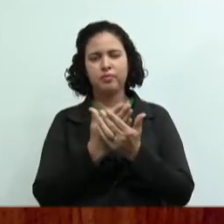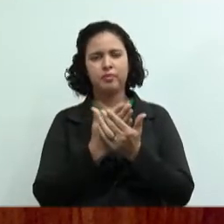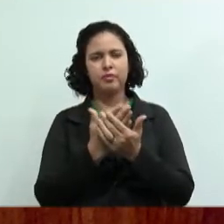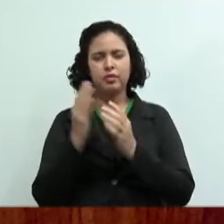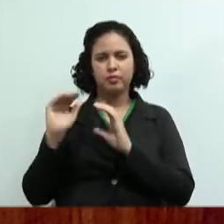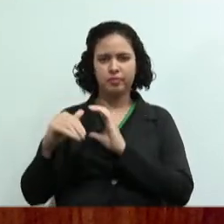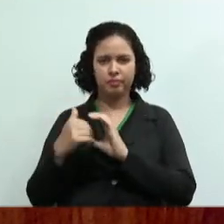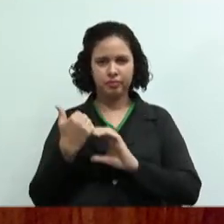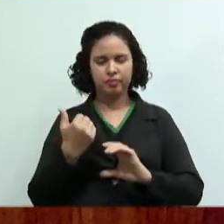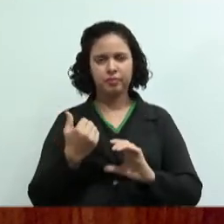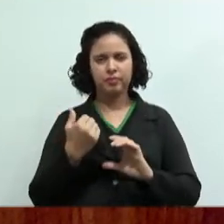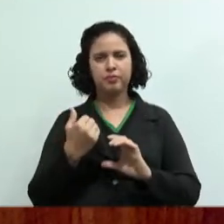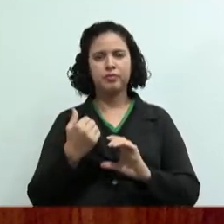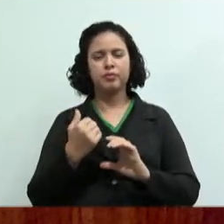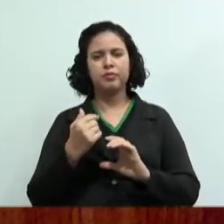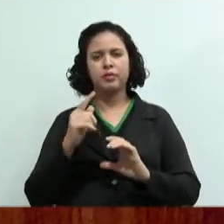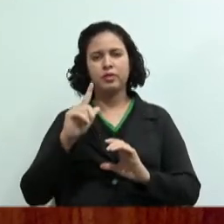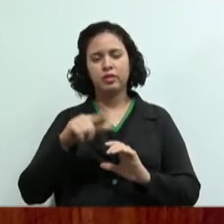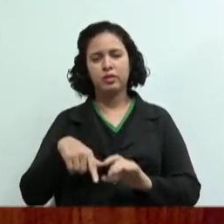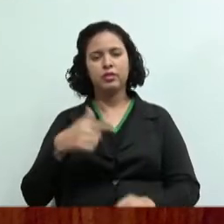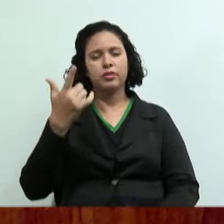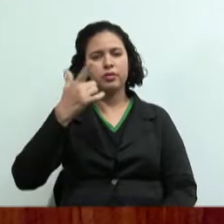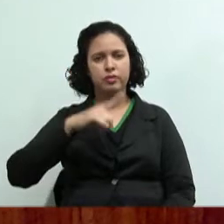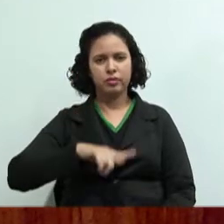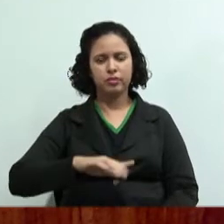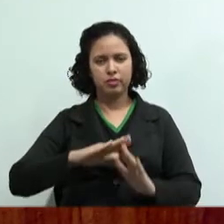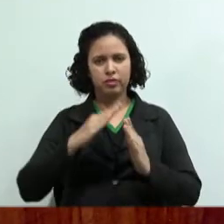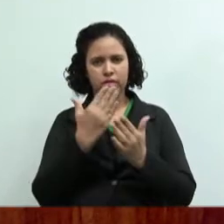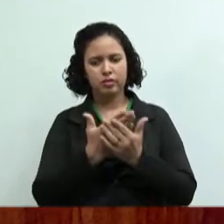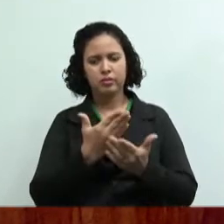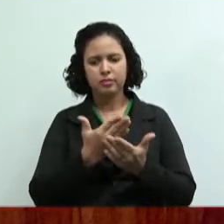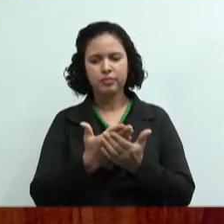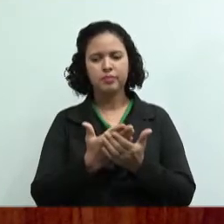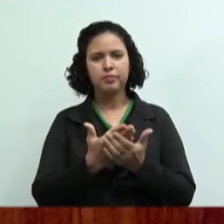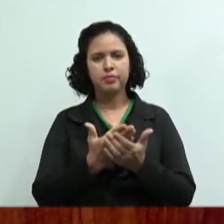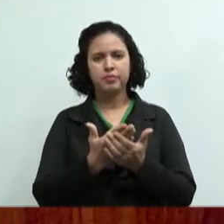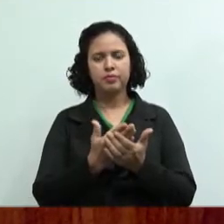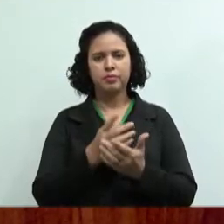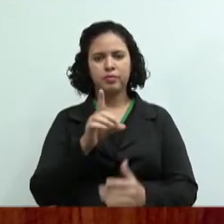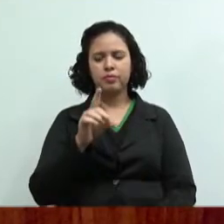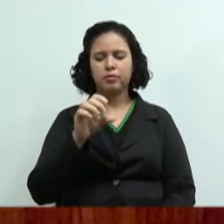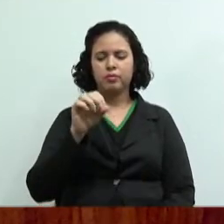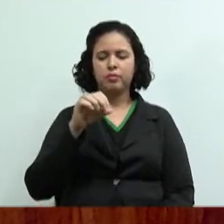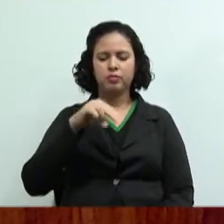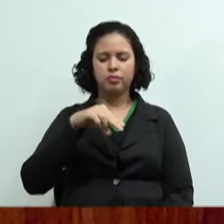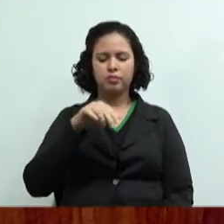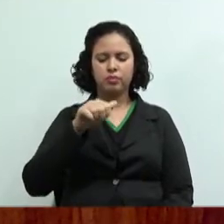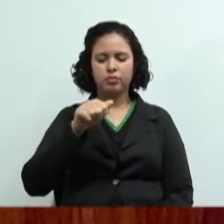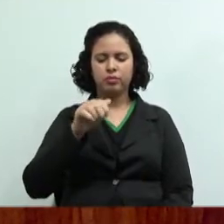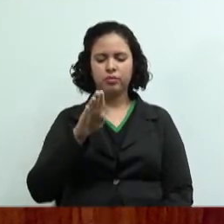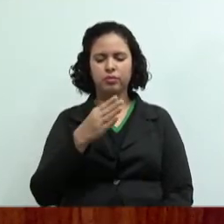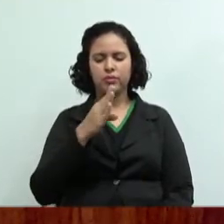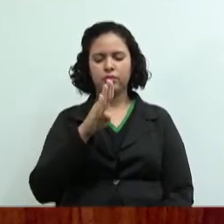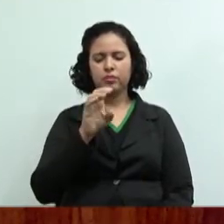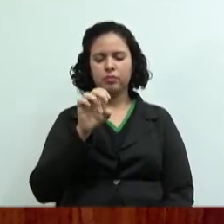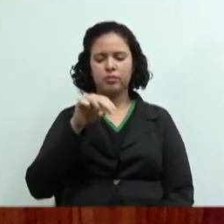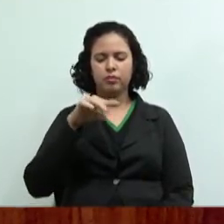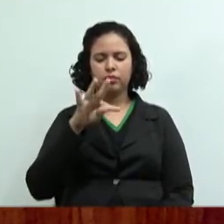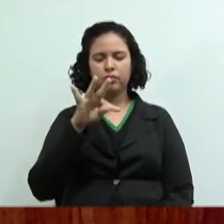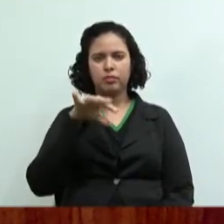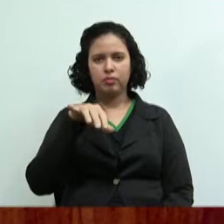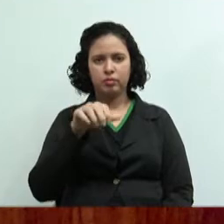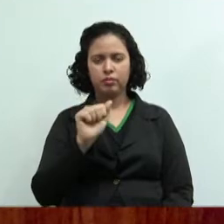recadinhos. Vamos lá! Novamente, a escola Dona Benta, da professora Márcia. Um abraço a todos os